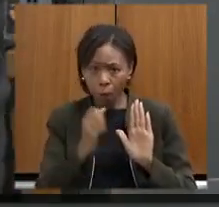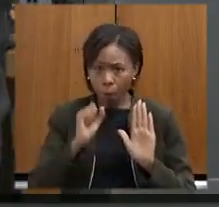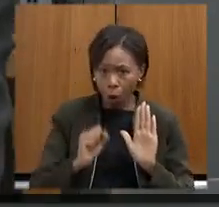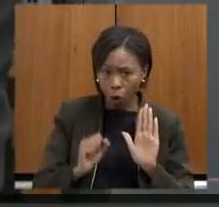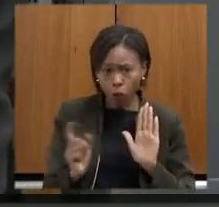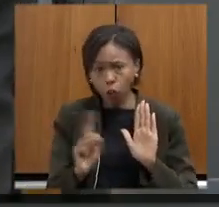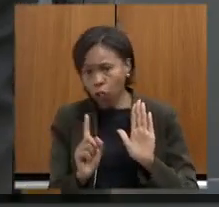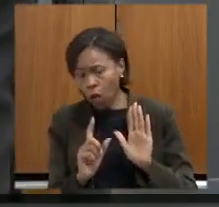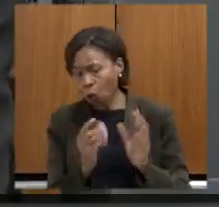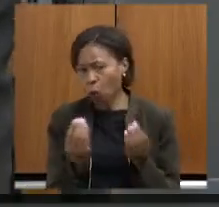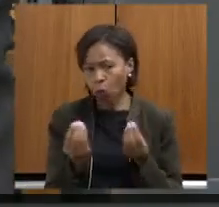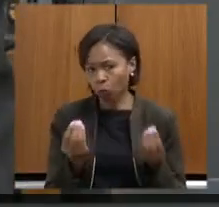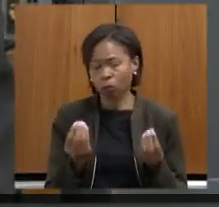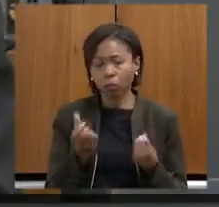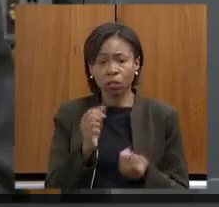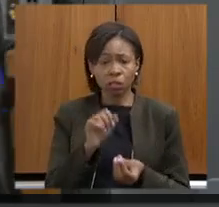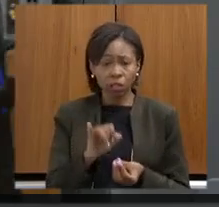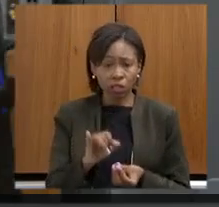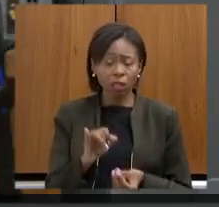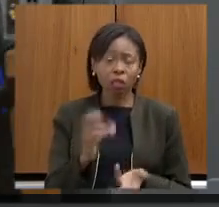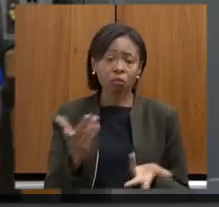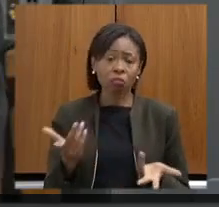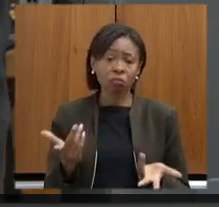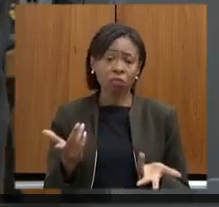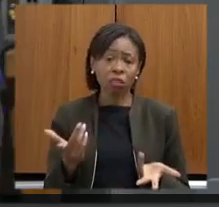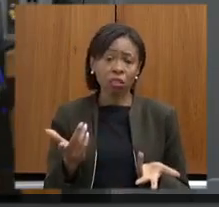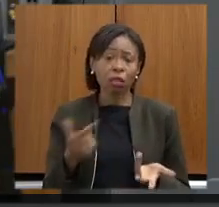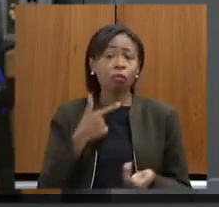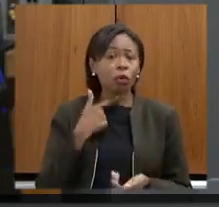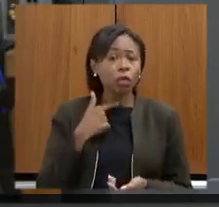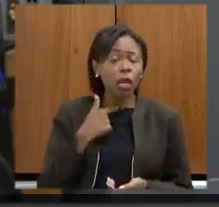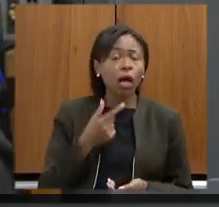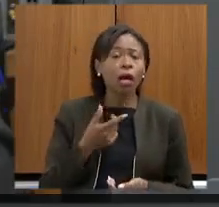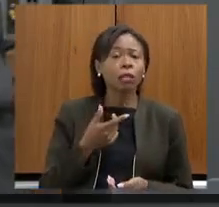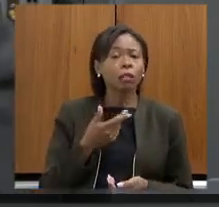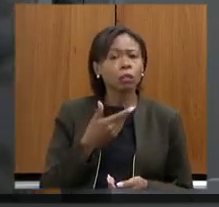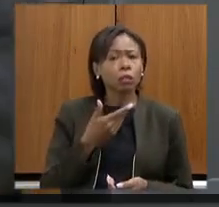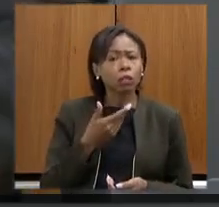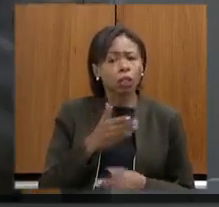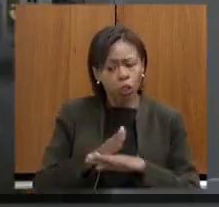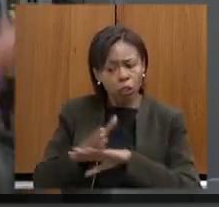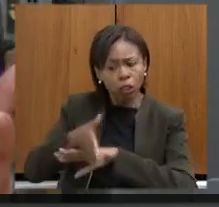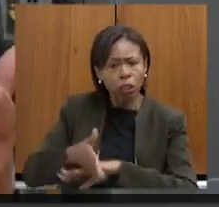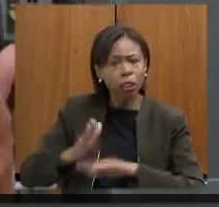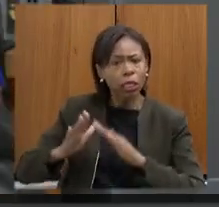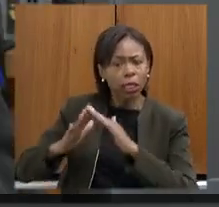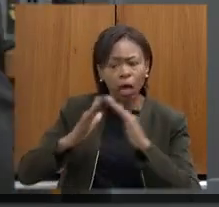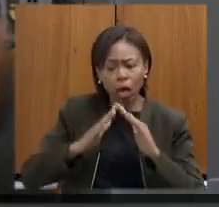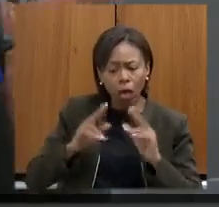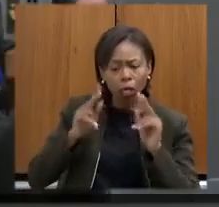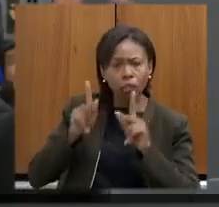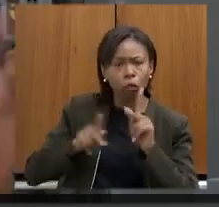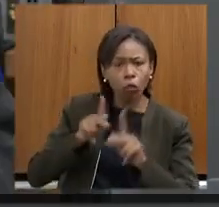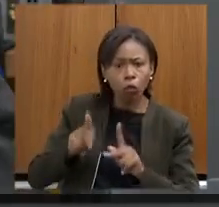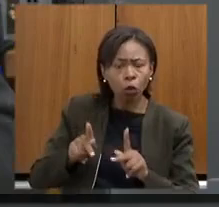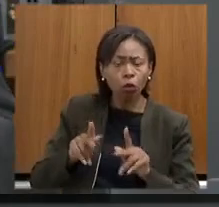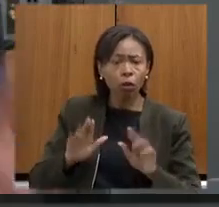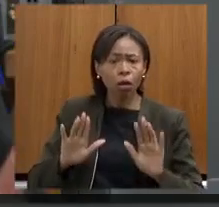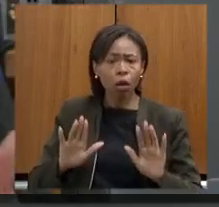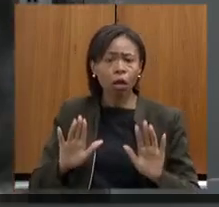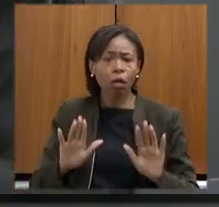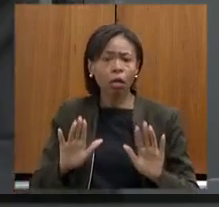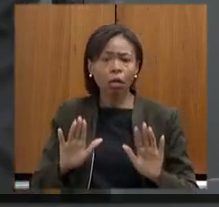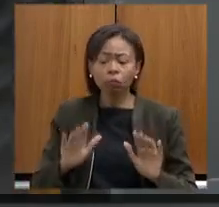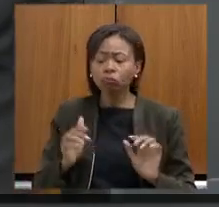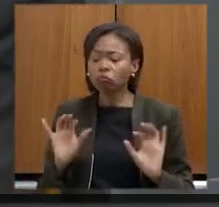mas se haver uma vontade maior e aqui é a casa do povo que não seja feito nada diz que não é nada se pode ser alguma